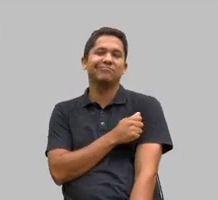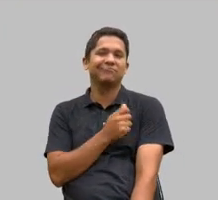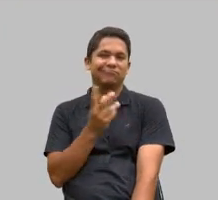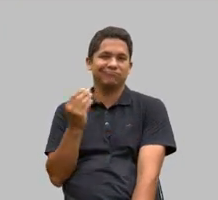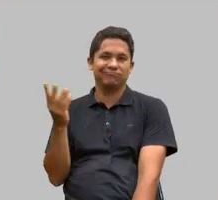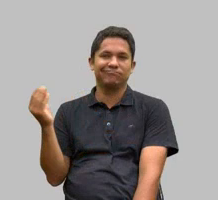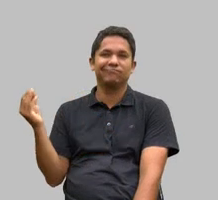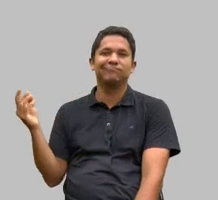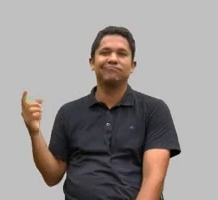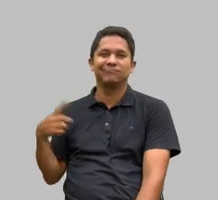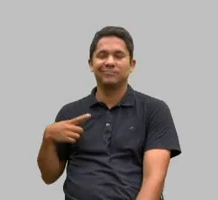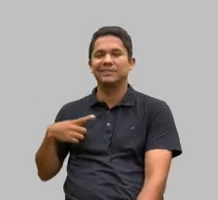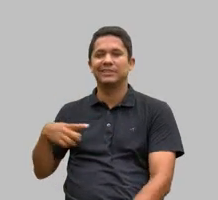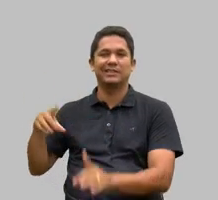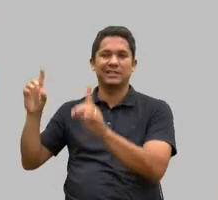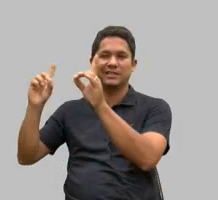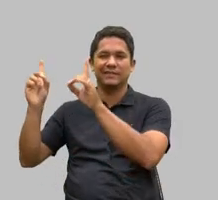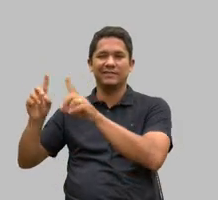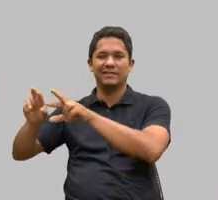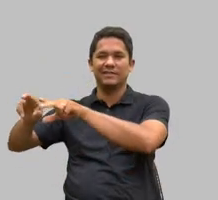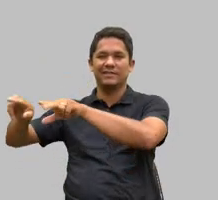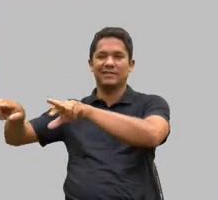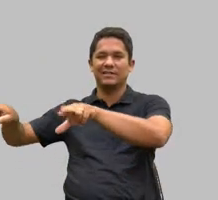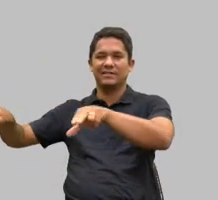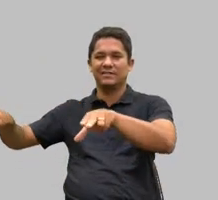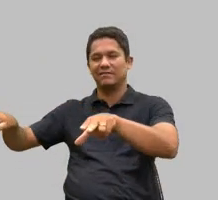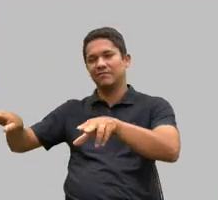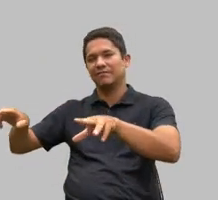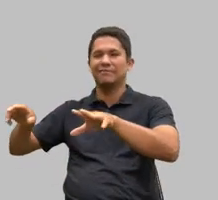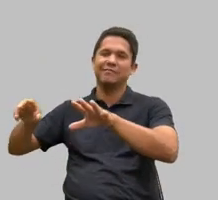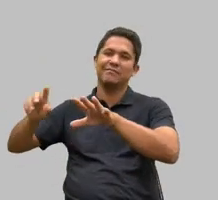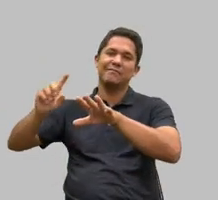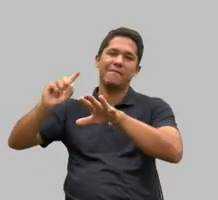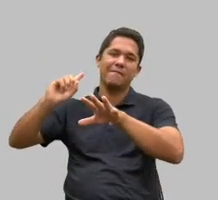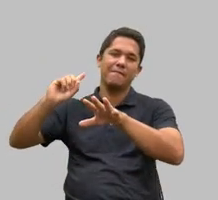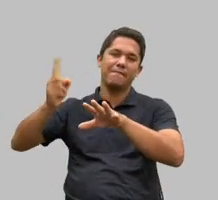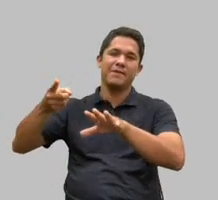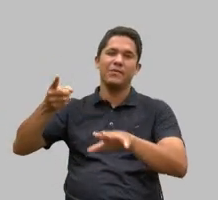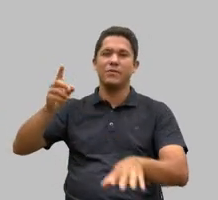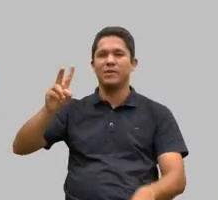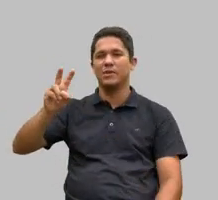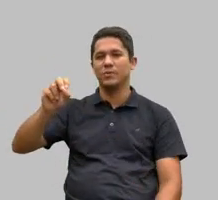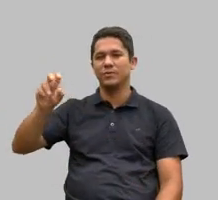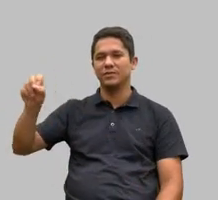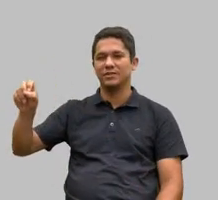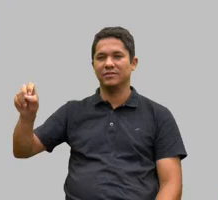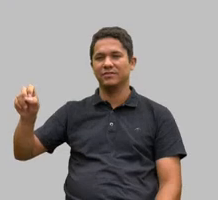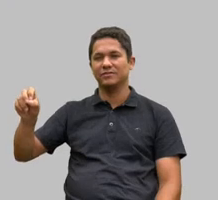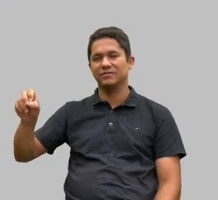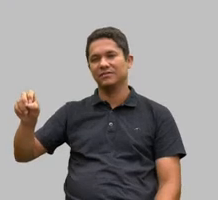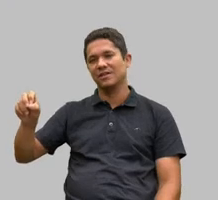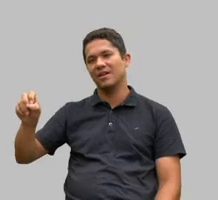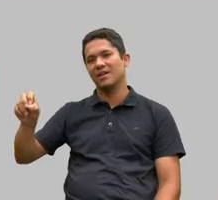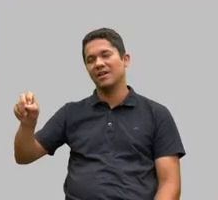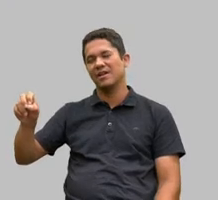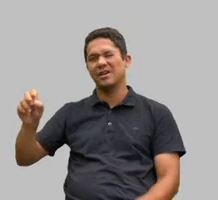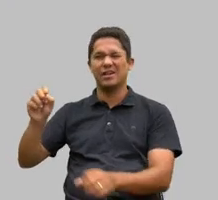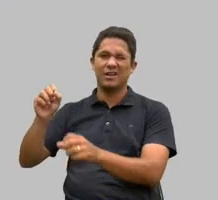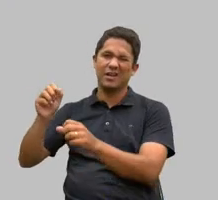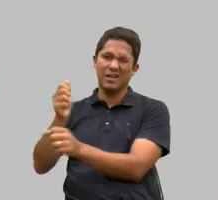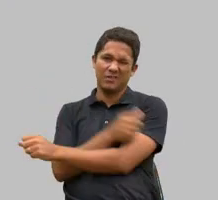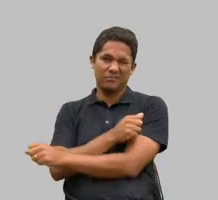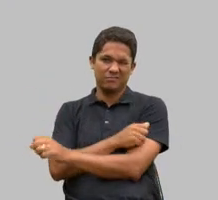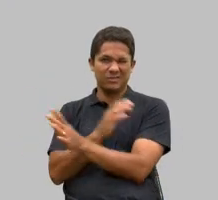de deficiência da escola eram mil e duzentos alunos um dia o